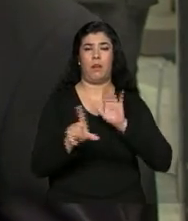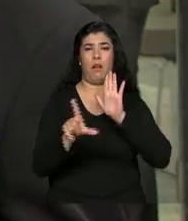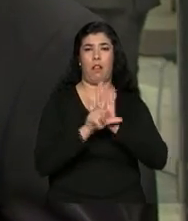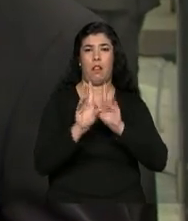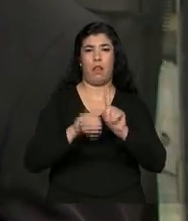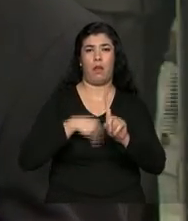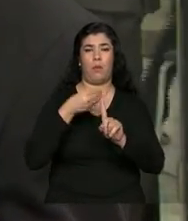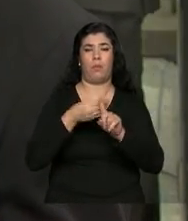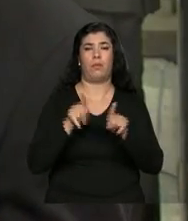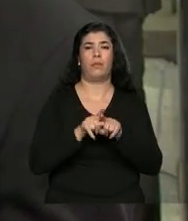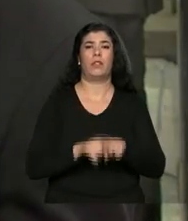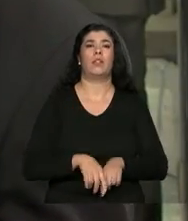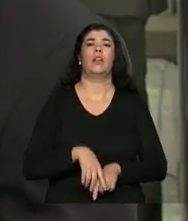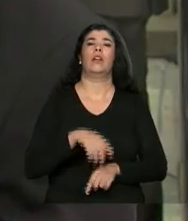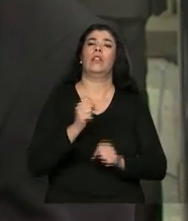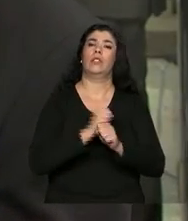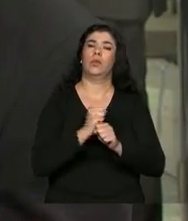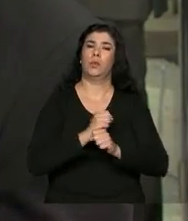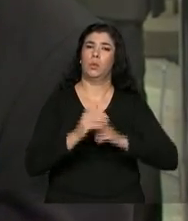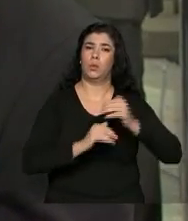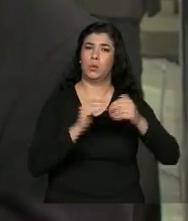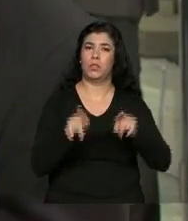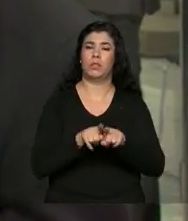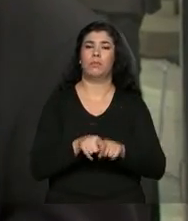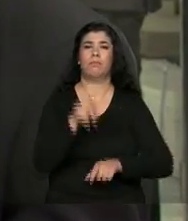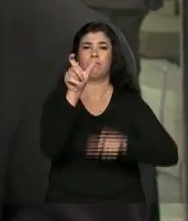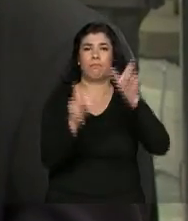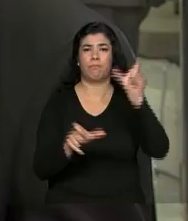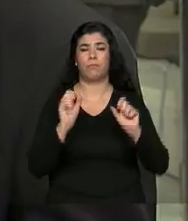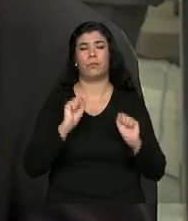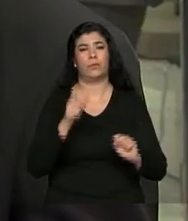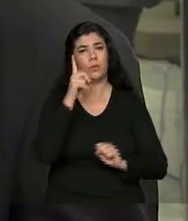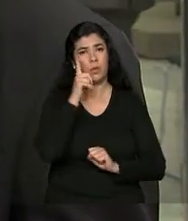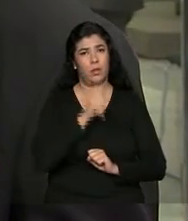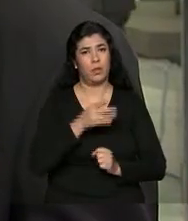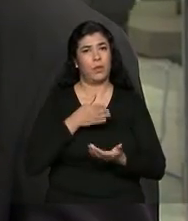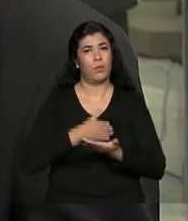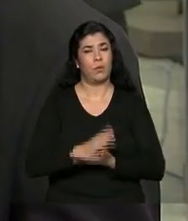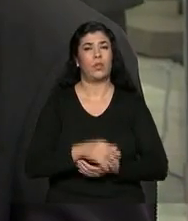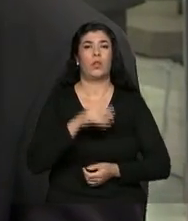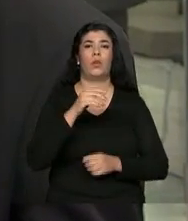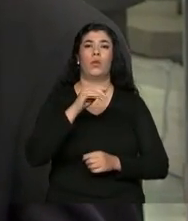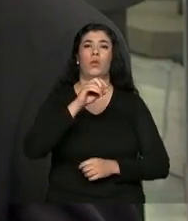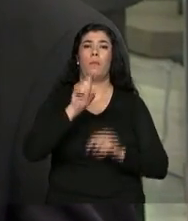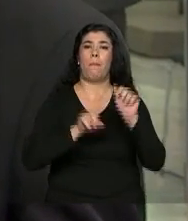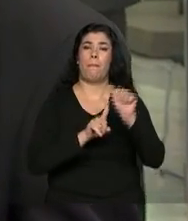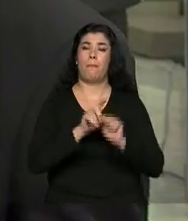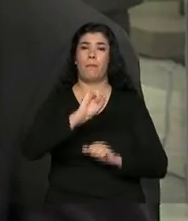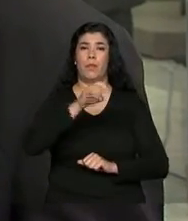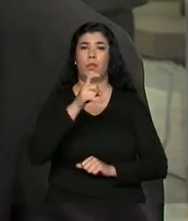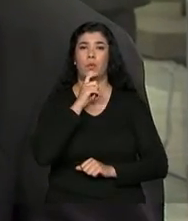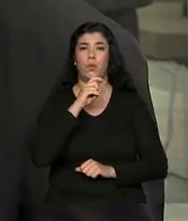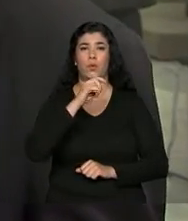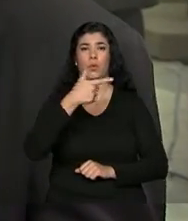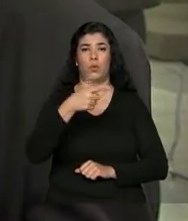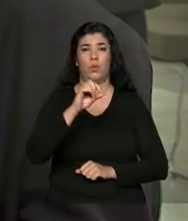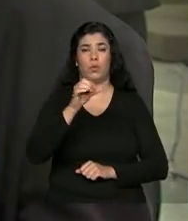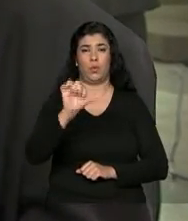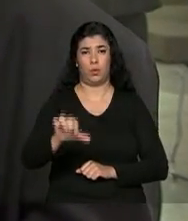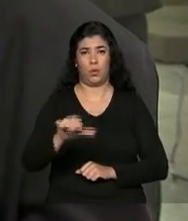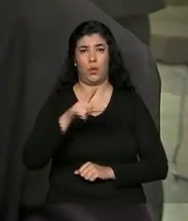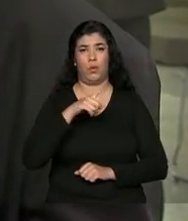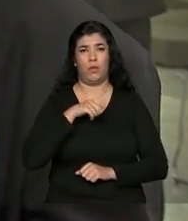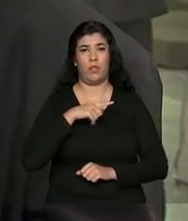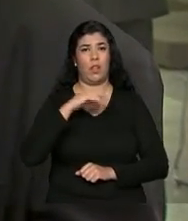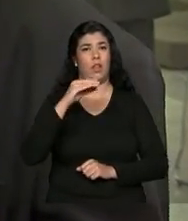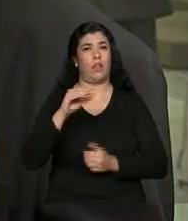esse público, a partir dali, pôde se formalizar, entrando em vigor em julho de 2009. Eles passaram a ser legal, tem o seu